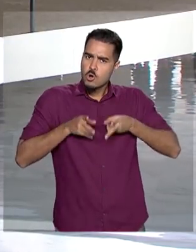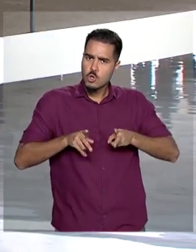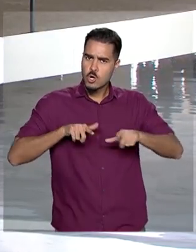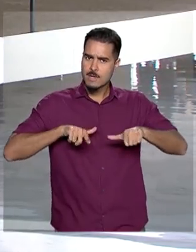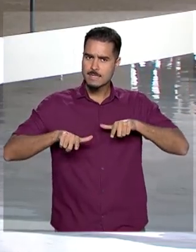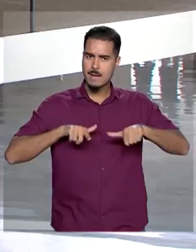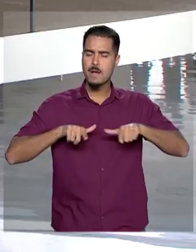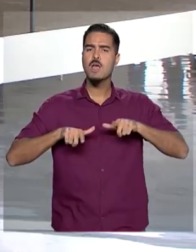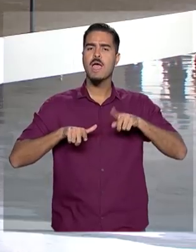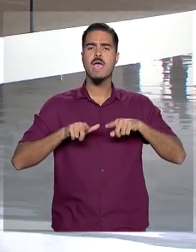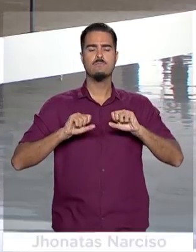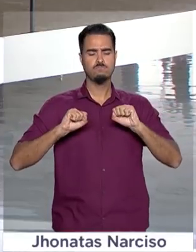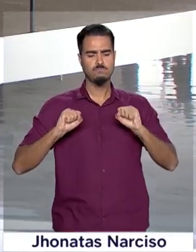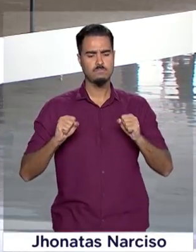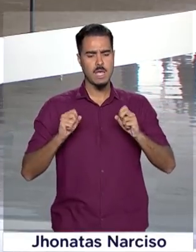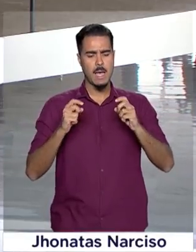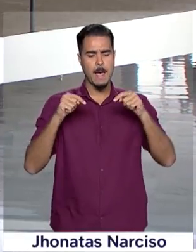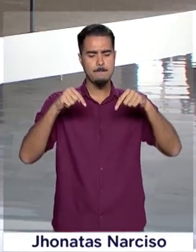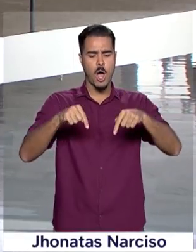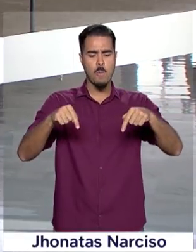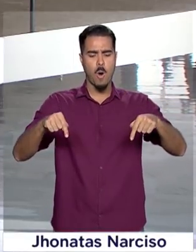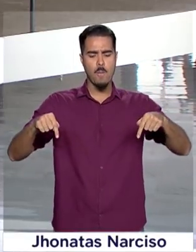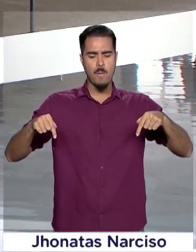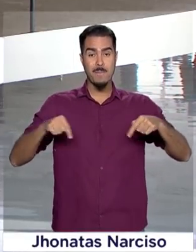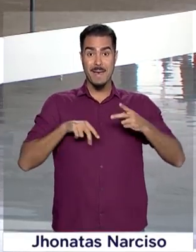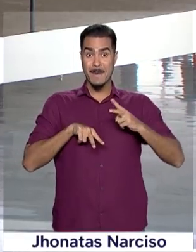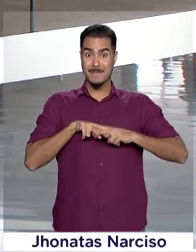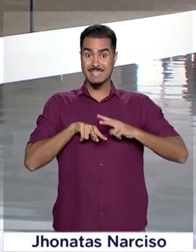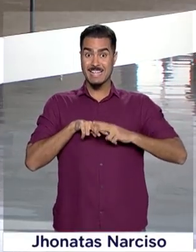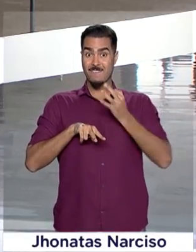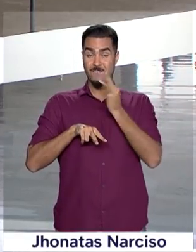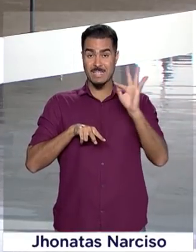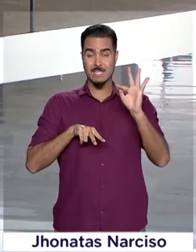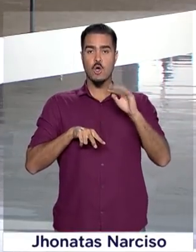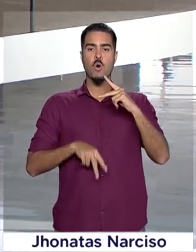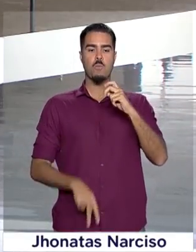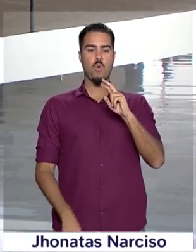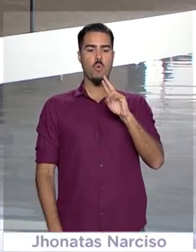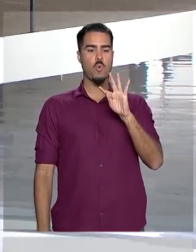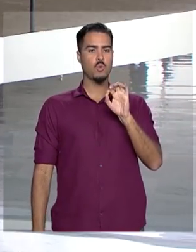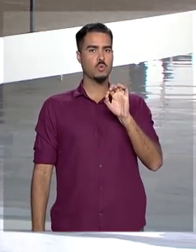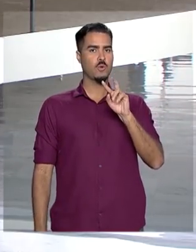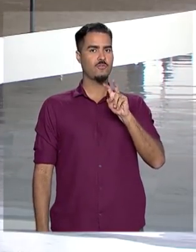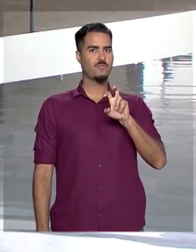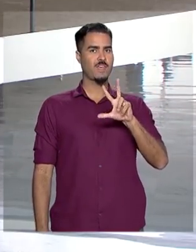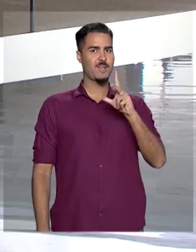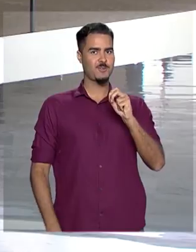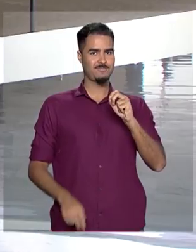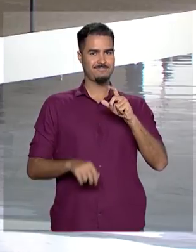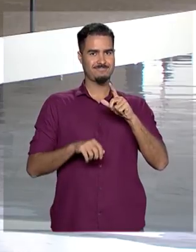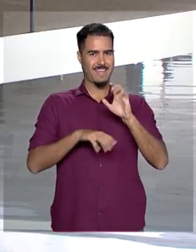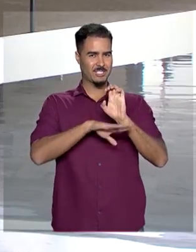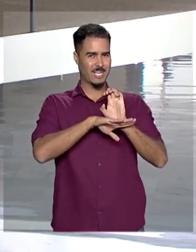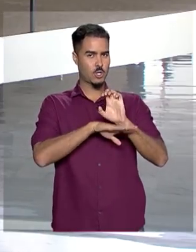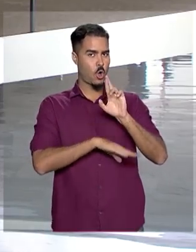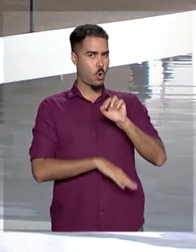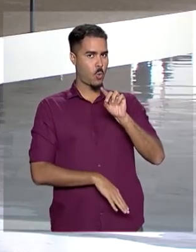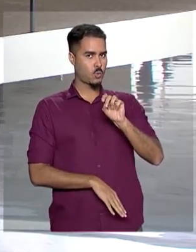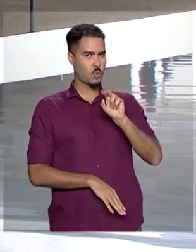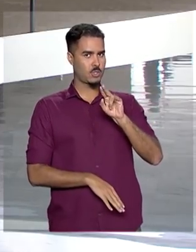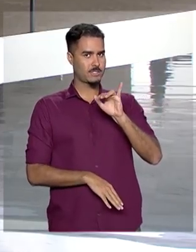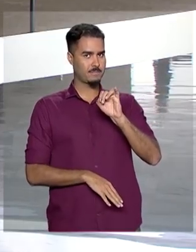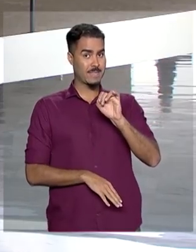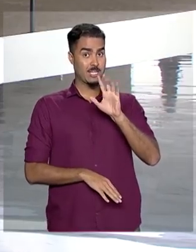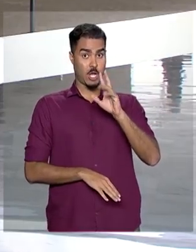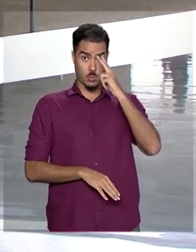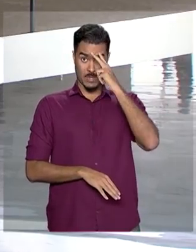atuando no reforço da segurança da Penitenciária Federal de Porto Velho em Rondônia. Há duas semanas, eles